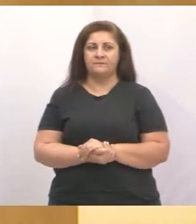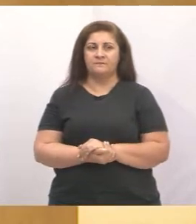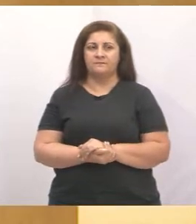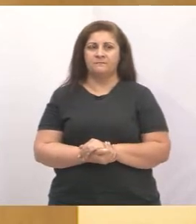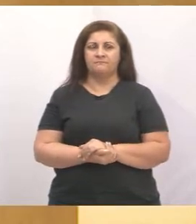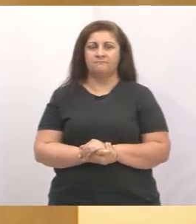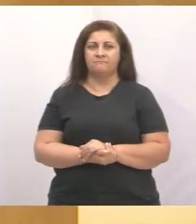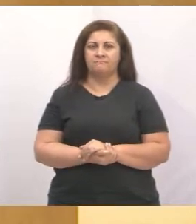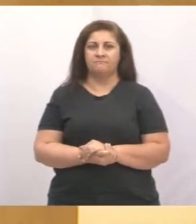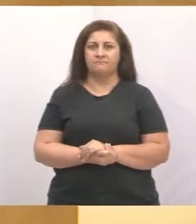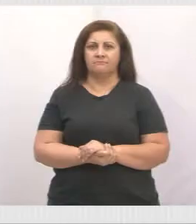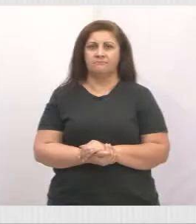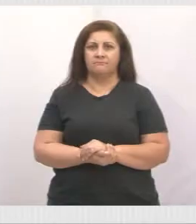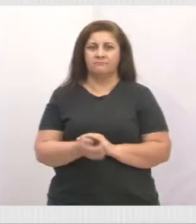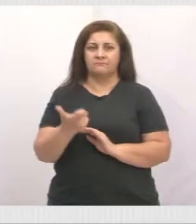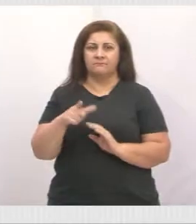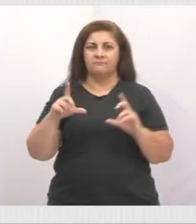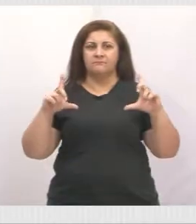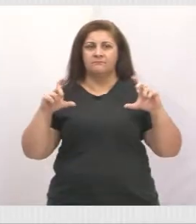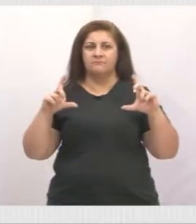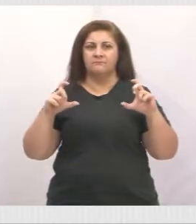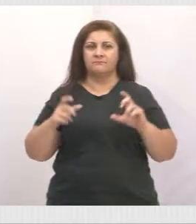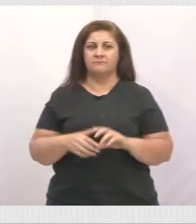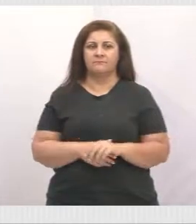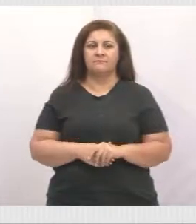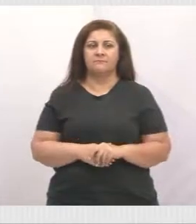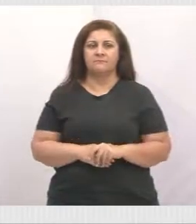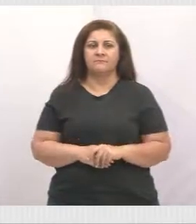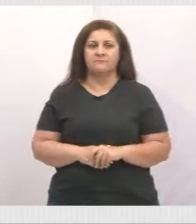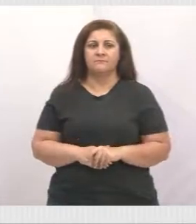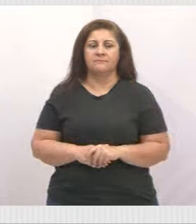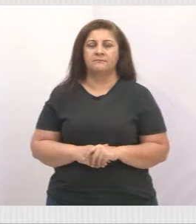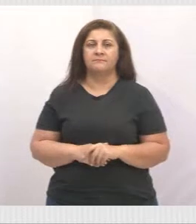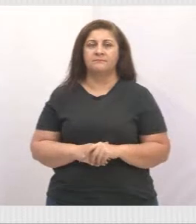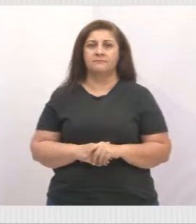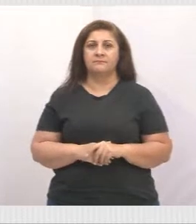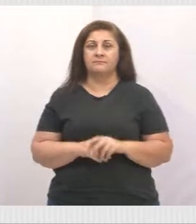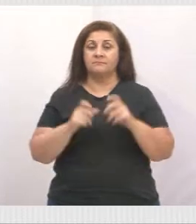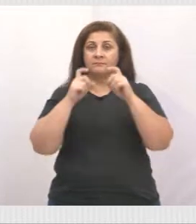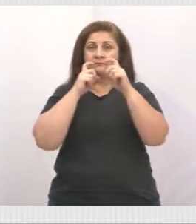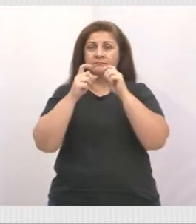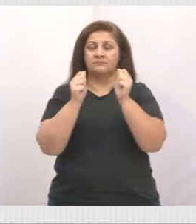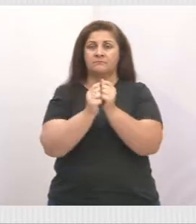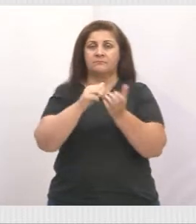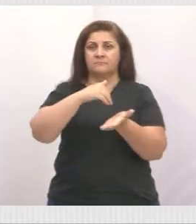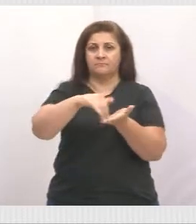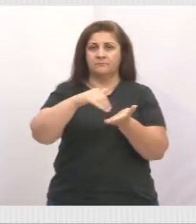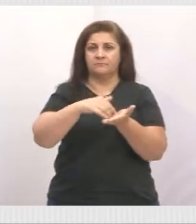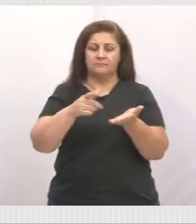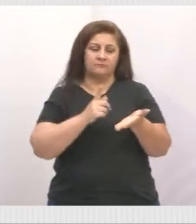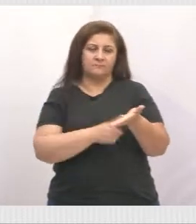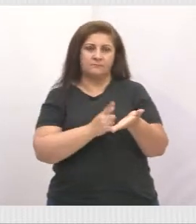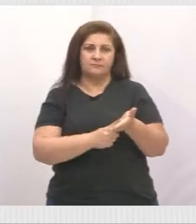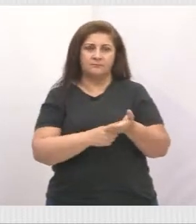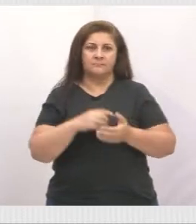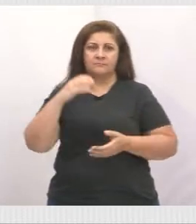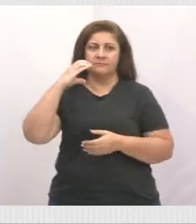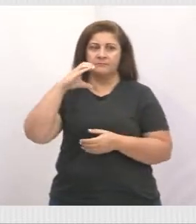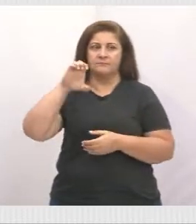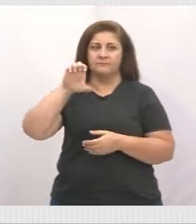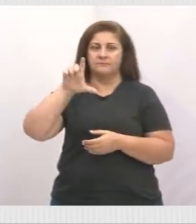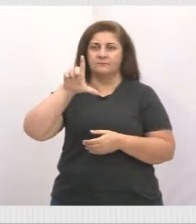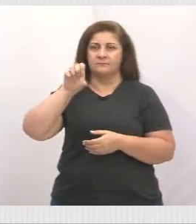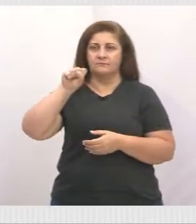Tem uma próxima foto aí? Aí estive reunido com o secretário de planejamento, Celso Florencio,